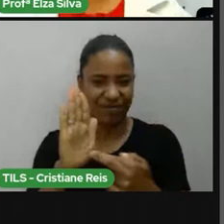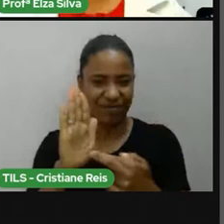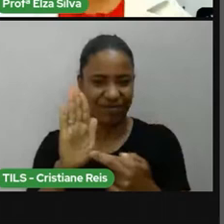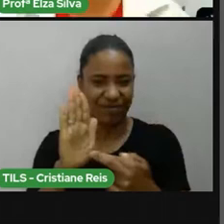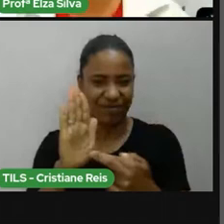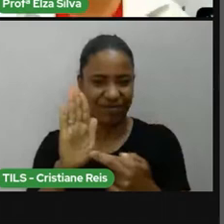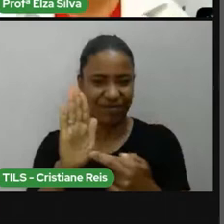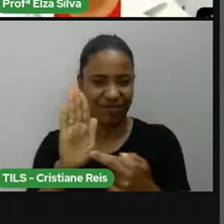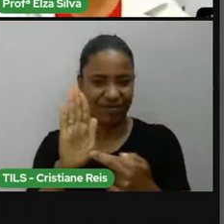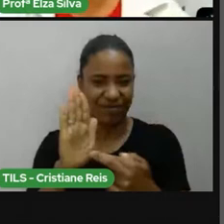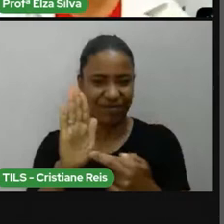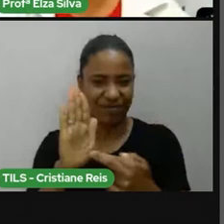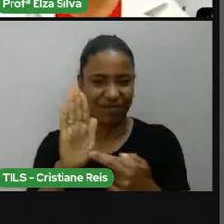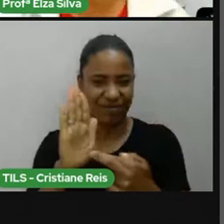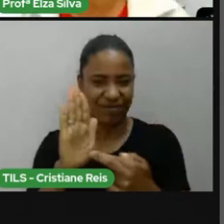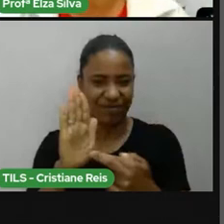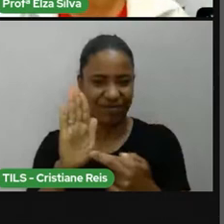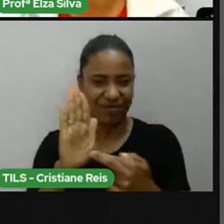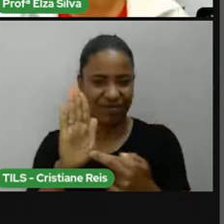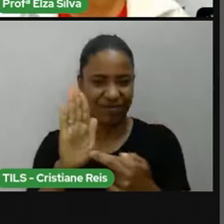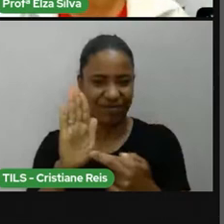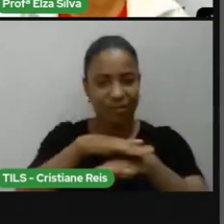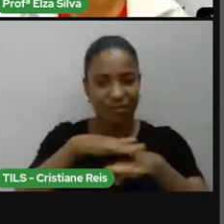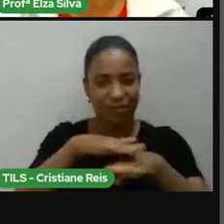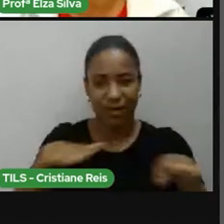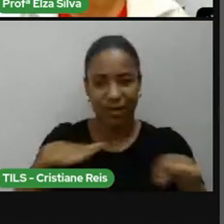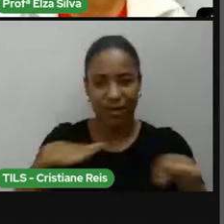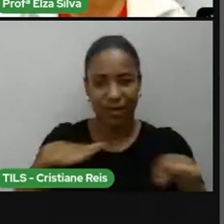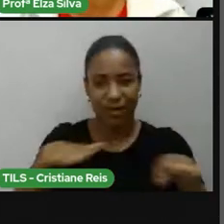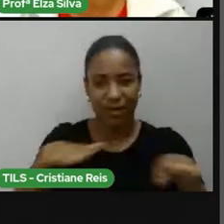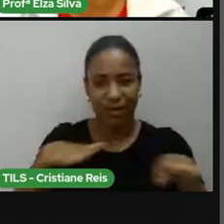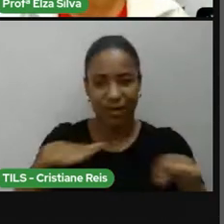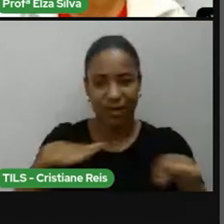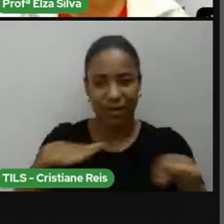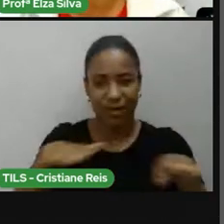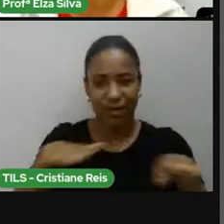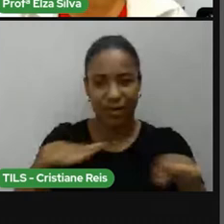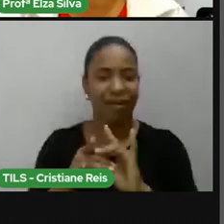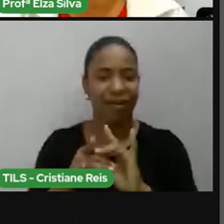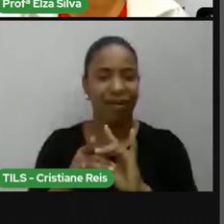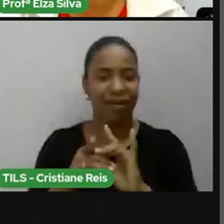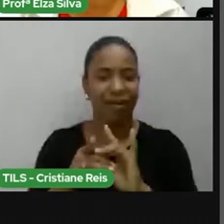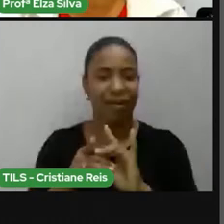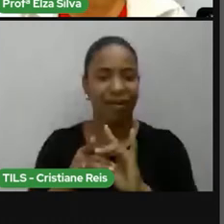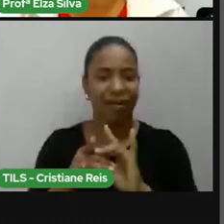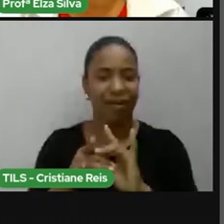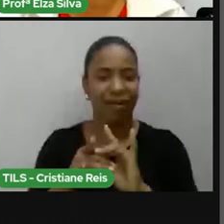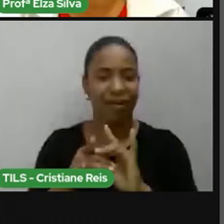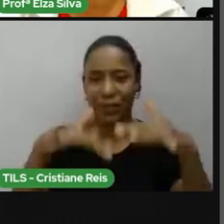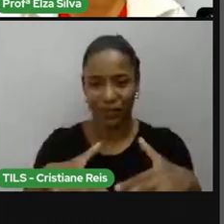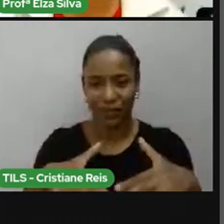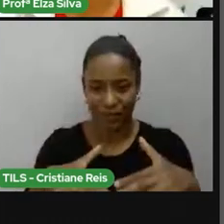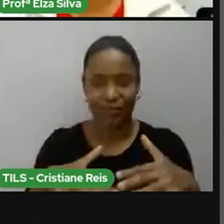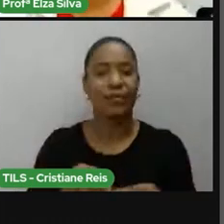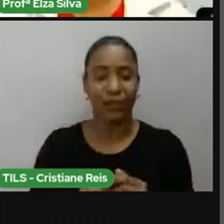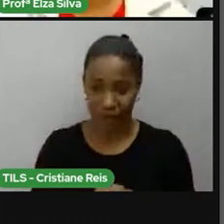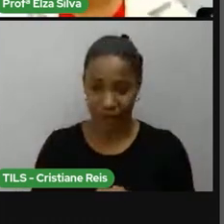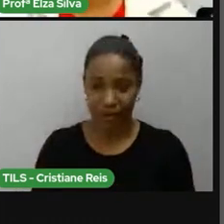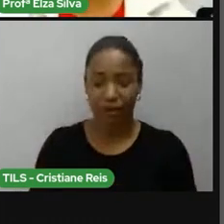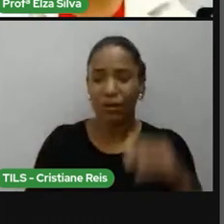nas escolas públicas. Vote rights, direito ao voto, freedom for all,